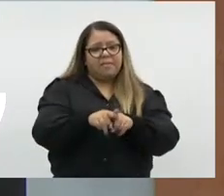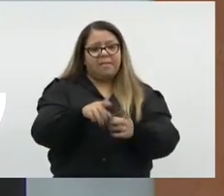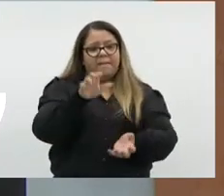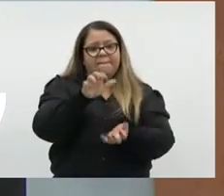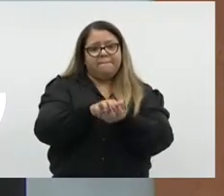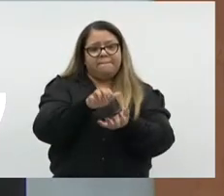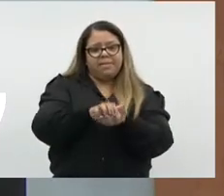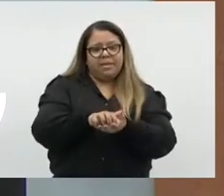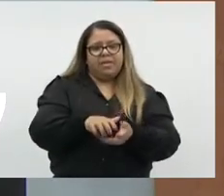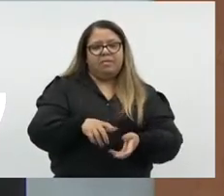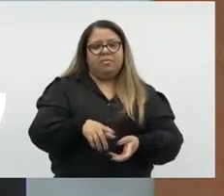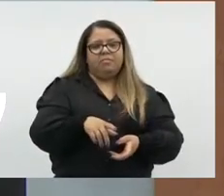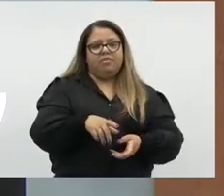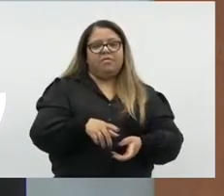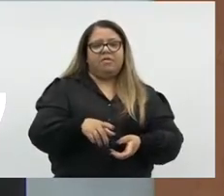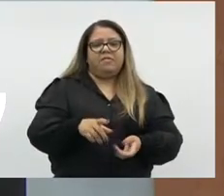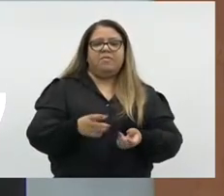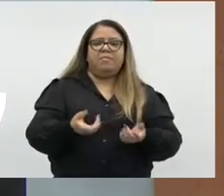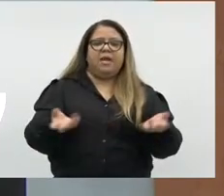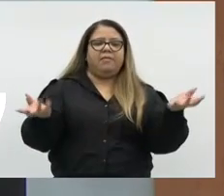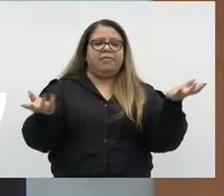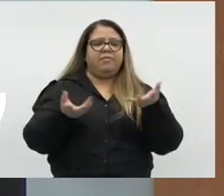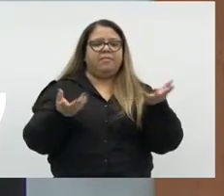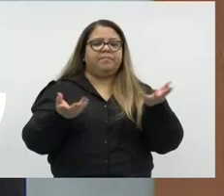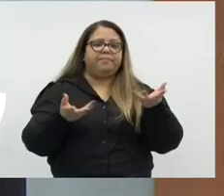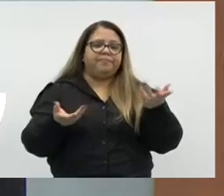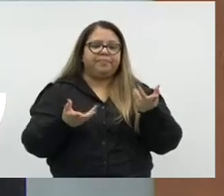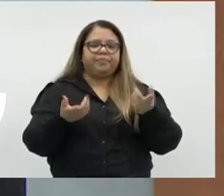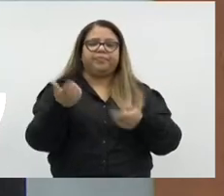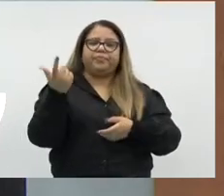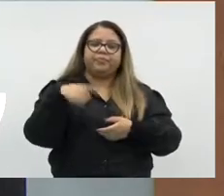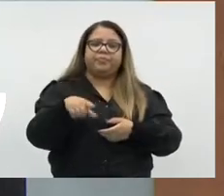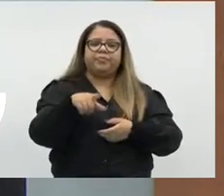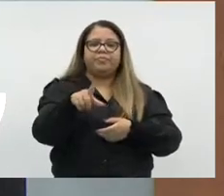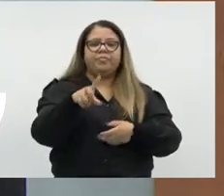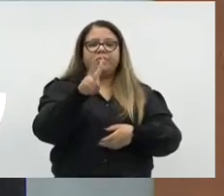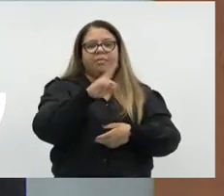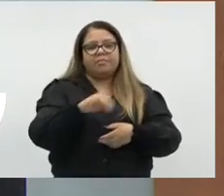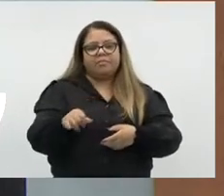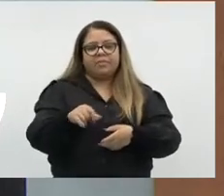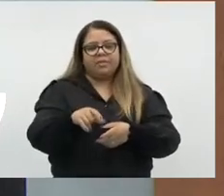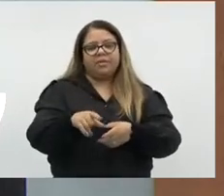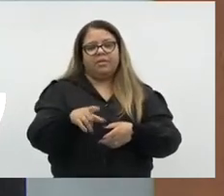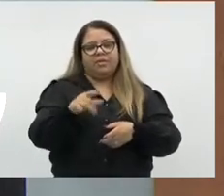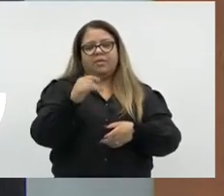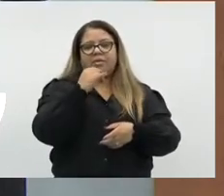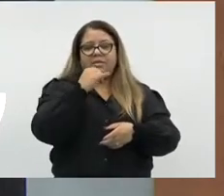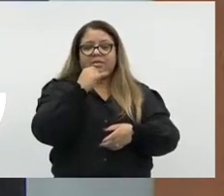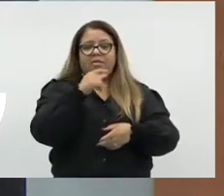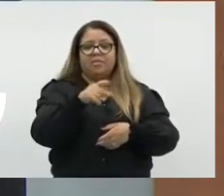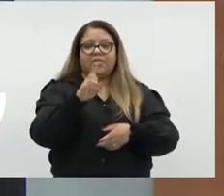que é o Pantanal por inteiro que alcança o planalto e não apenas a planície.